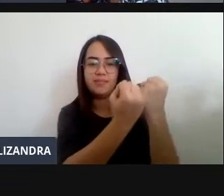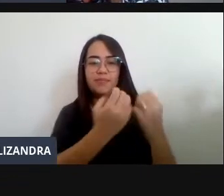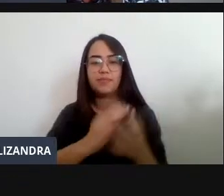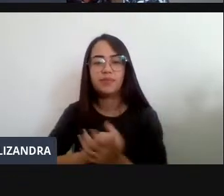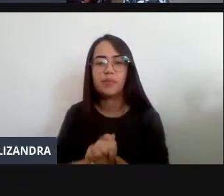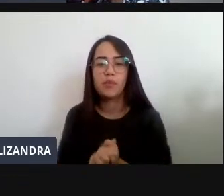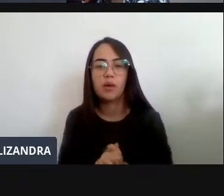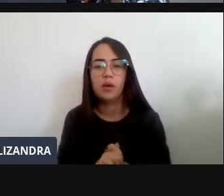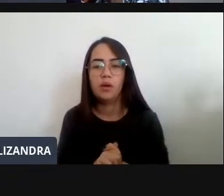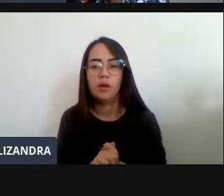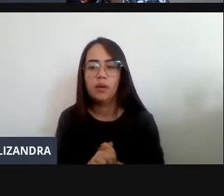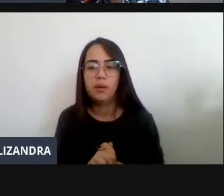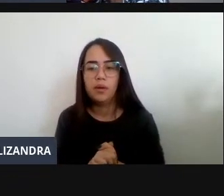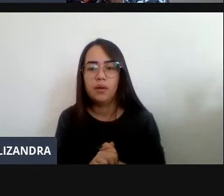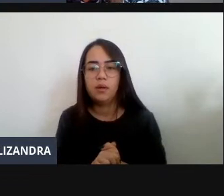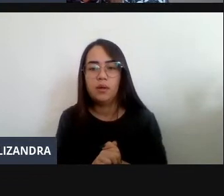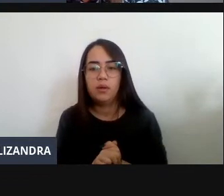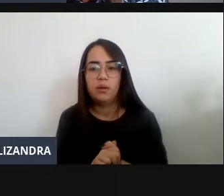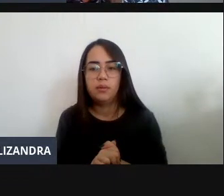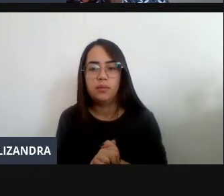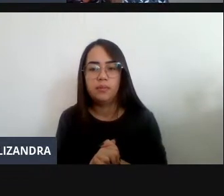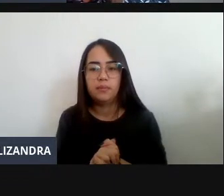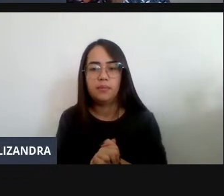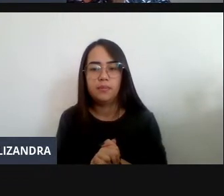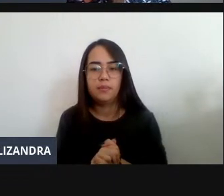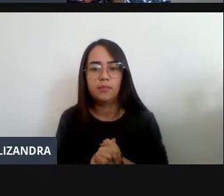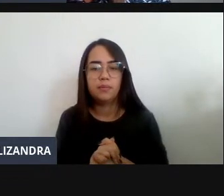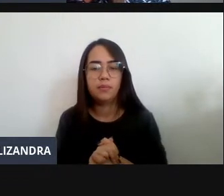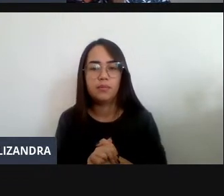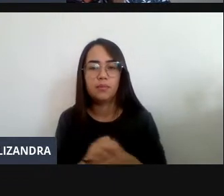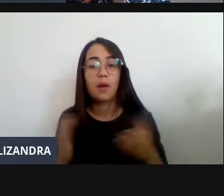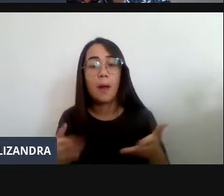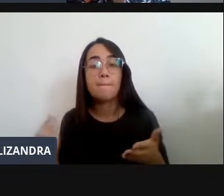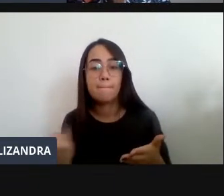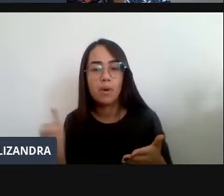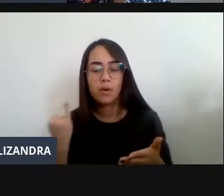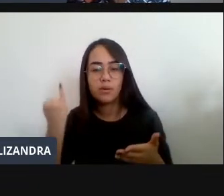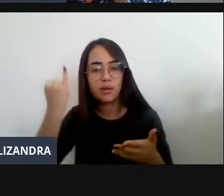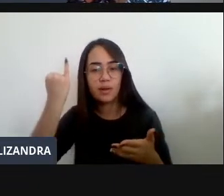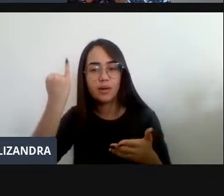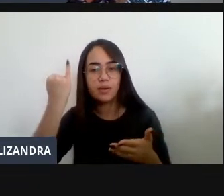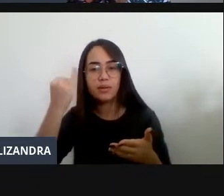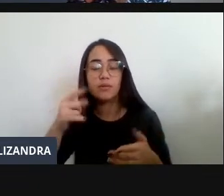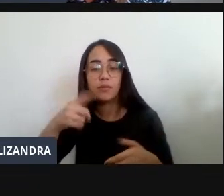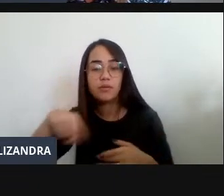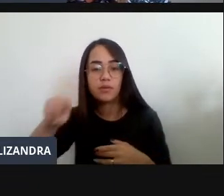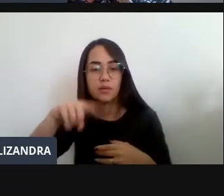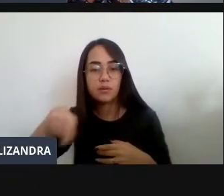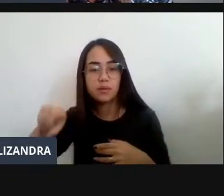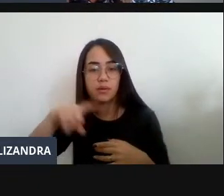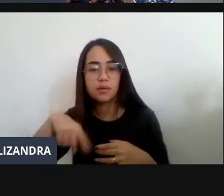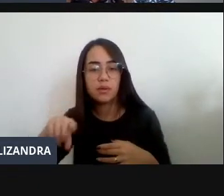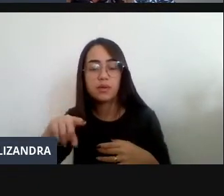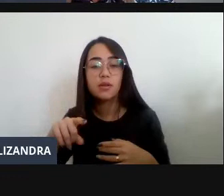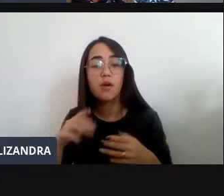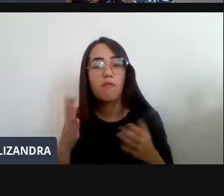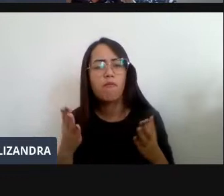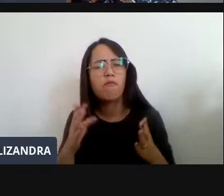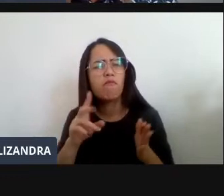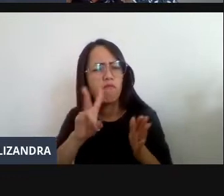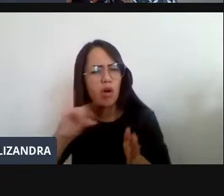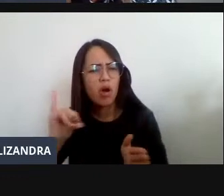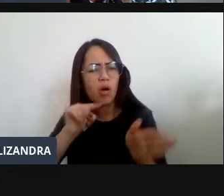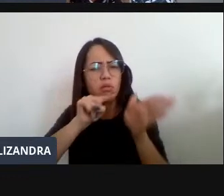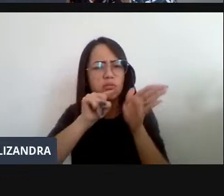Chamou Atenção De Um Ponto Muito Importante Aqui Dentro Vocês Vão Ter Alguns De Vocês Vão Encontrar